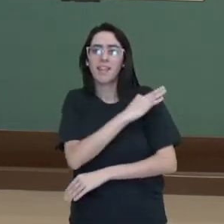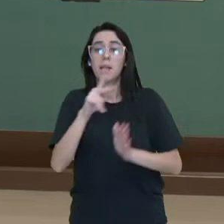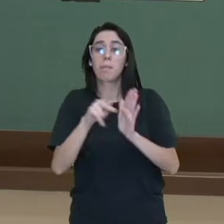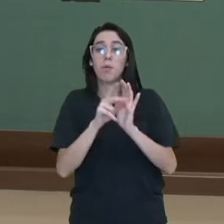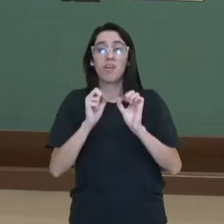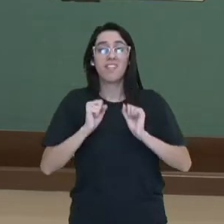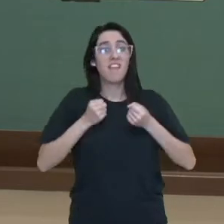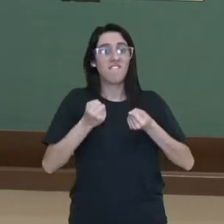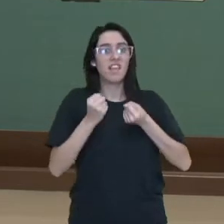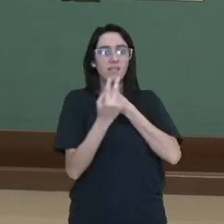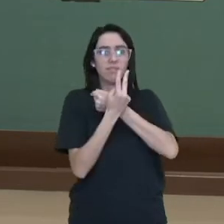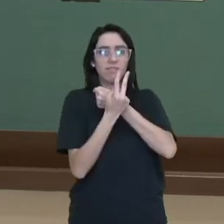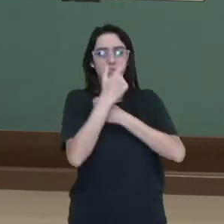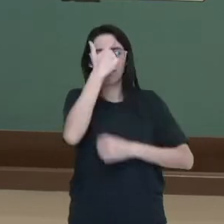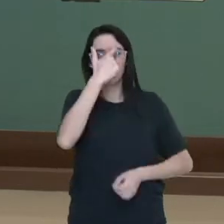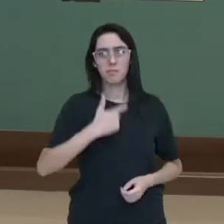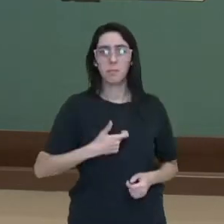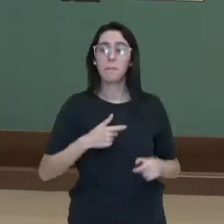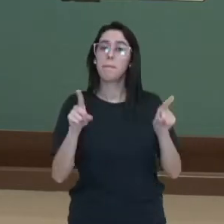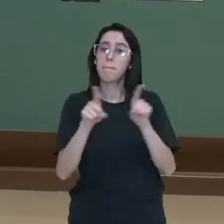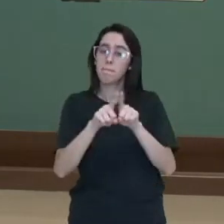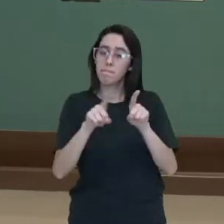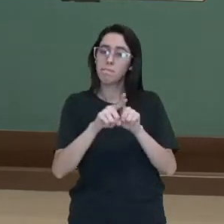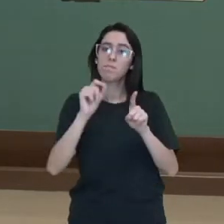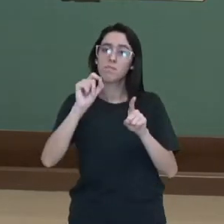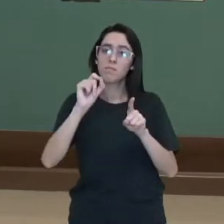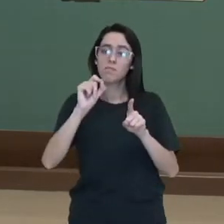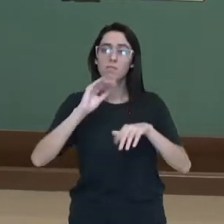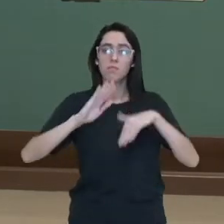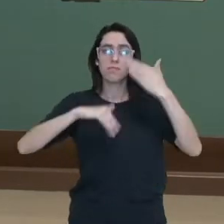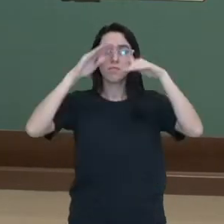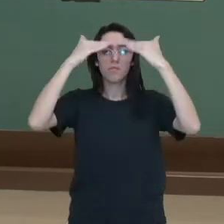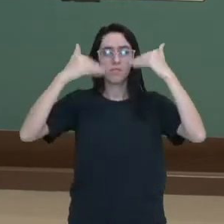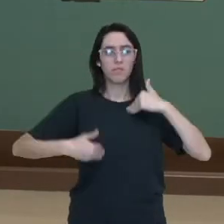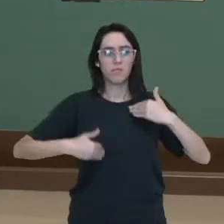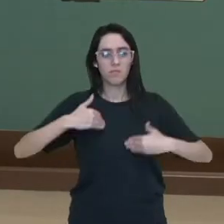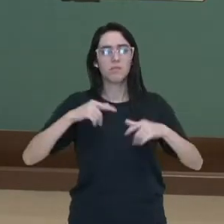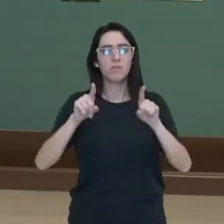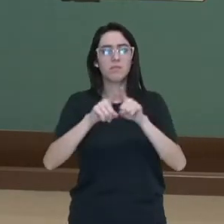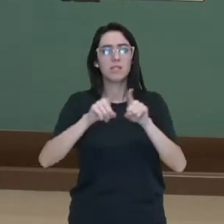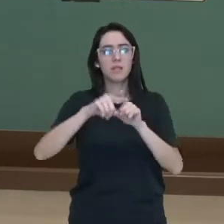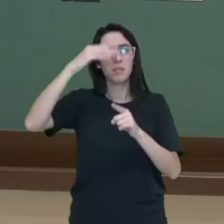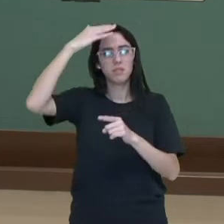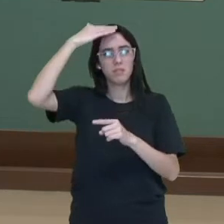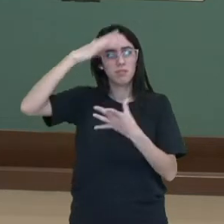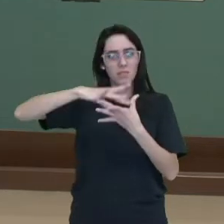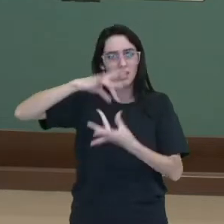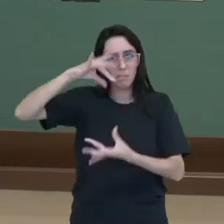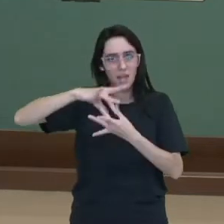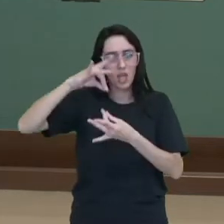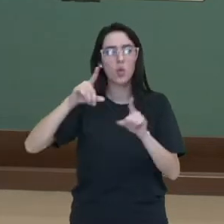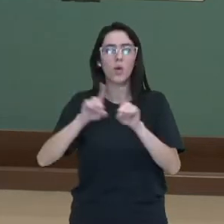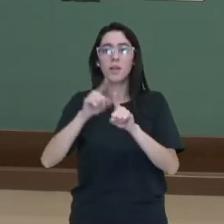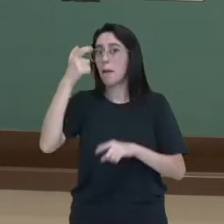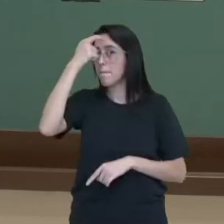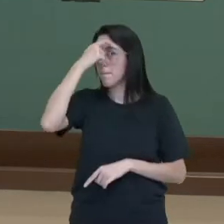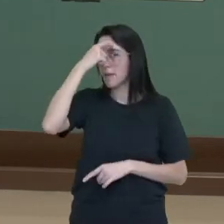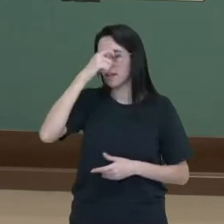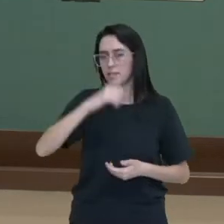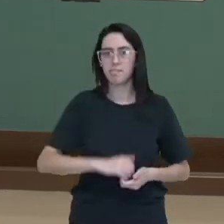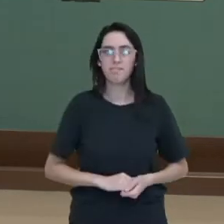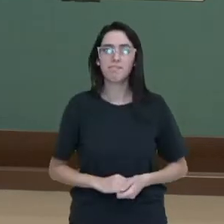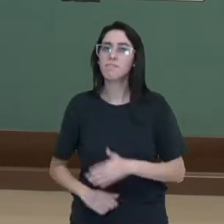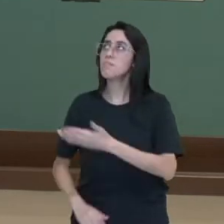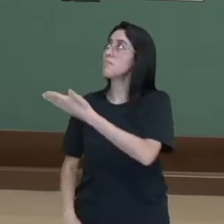pessoal, além de desenvolver o físico, o espírito e a mente. Jigoro Kano, ele já era